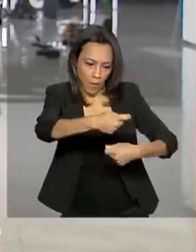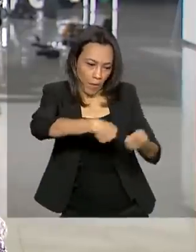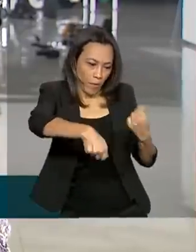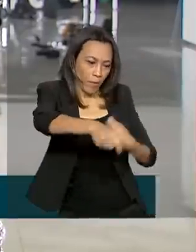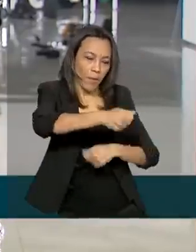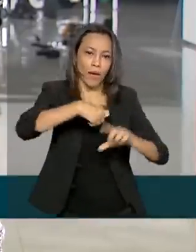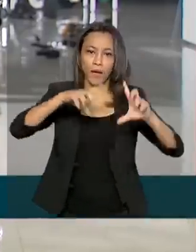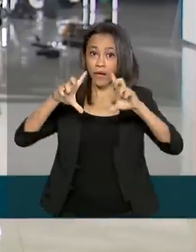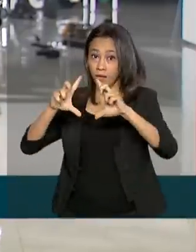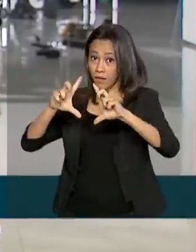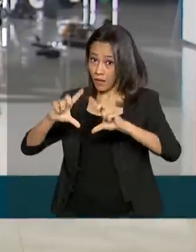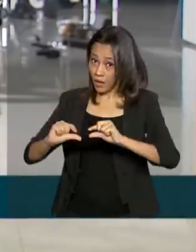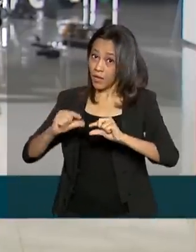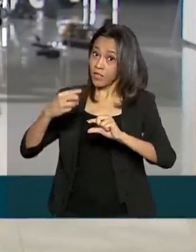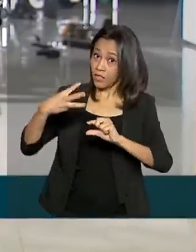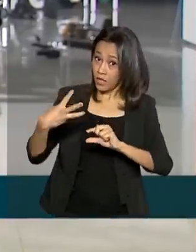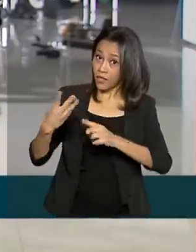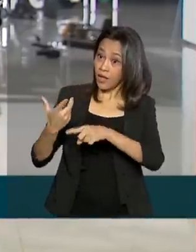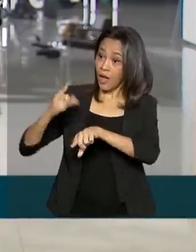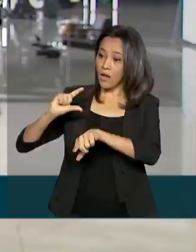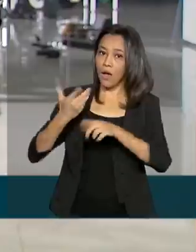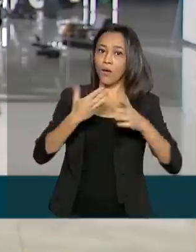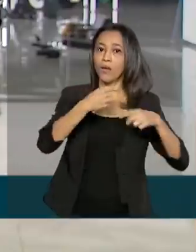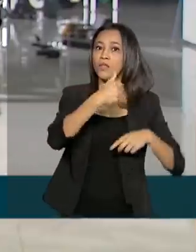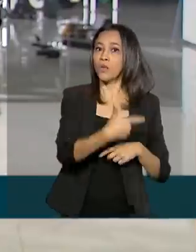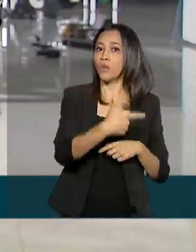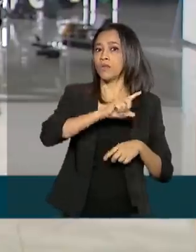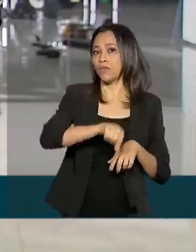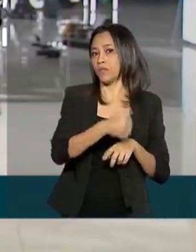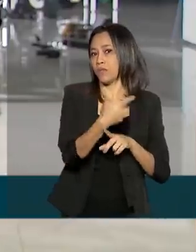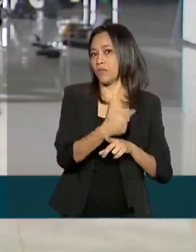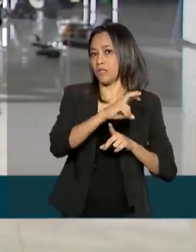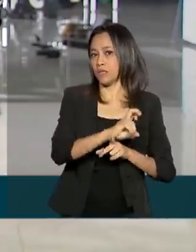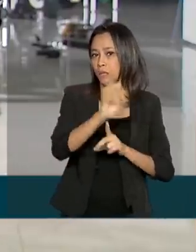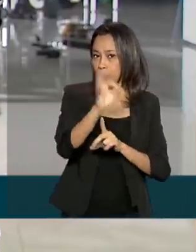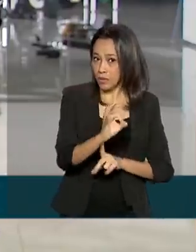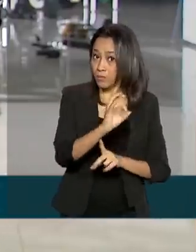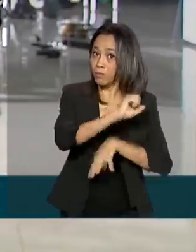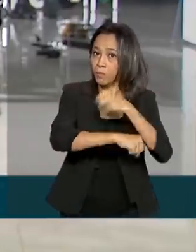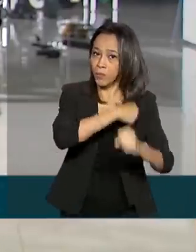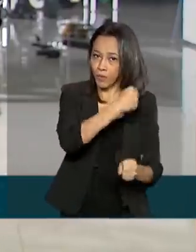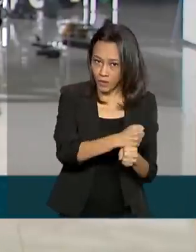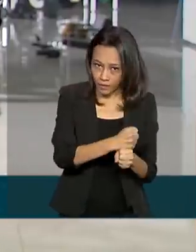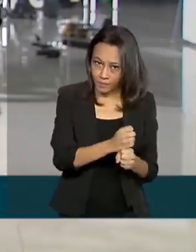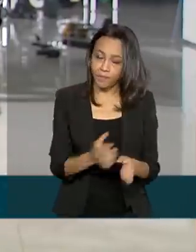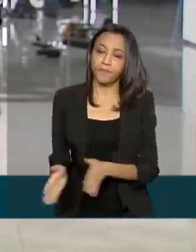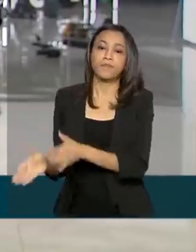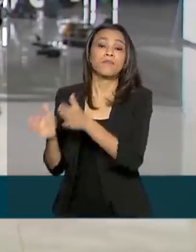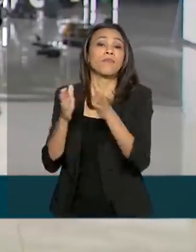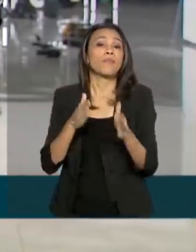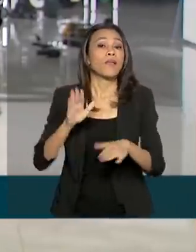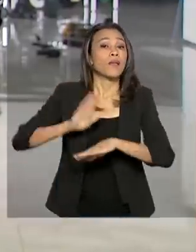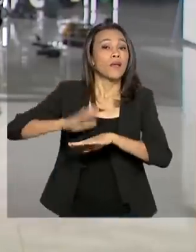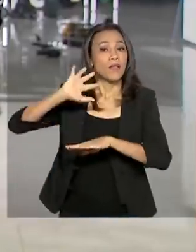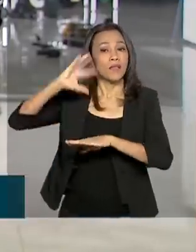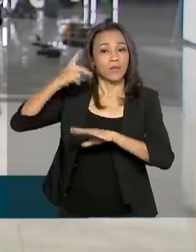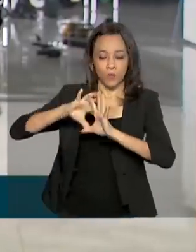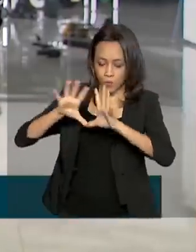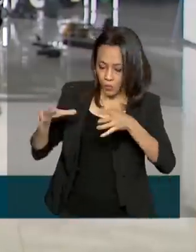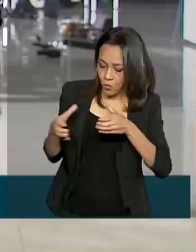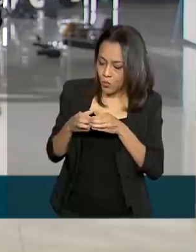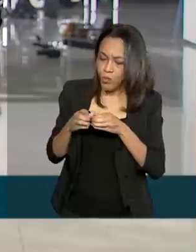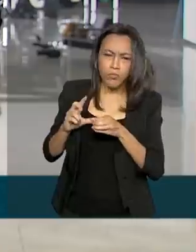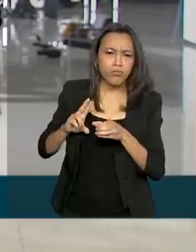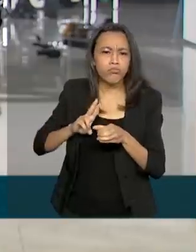caiu de 3% para 2,25% ao ano. Na decisão, o Comitê de Política